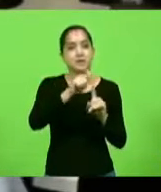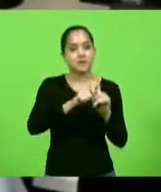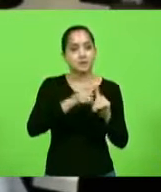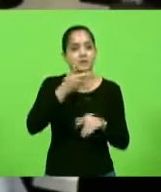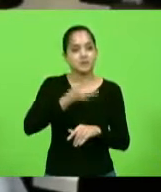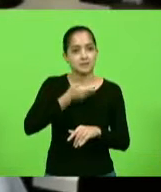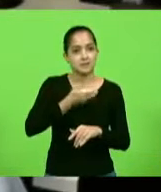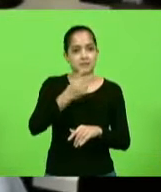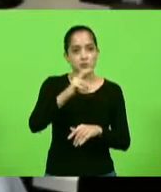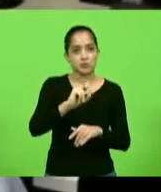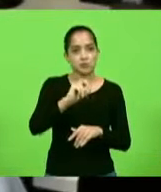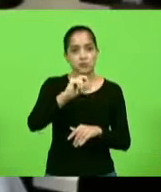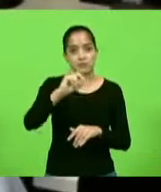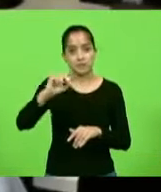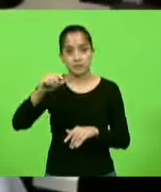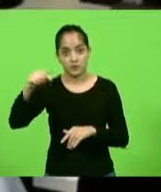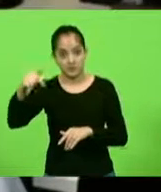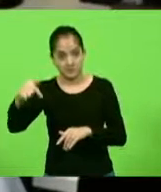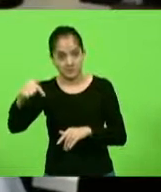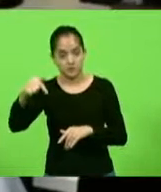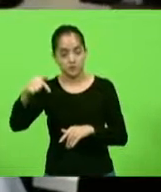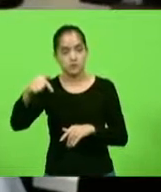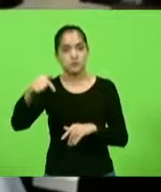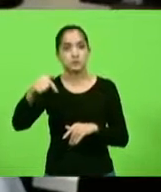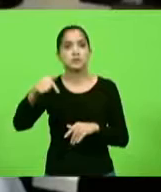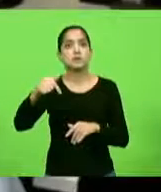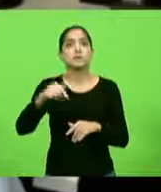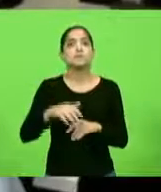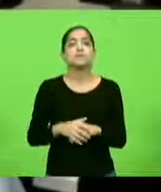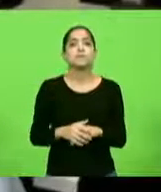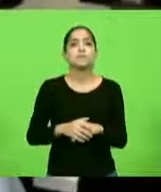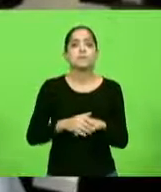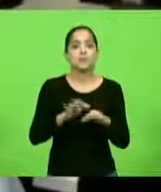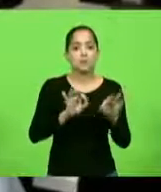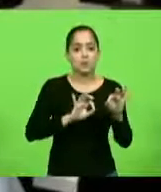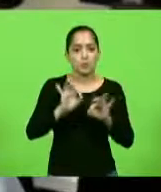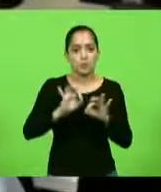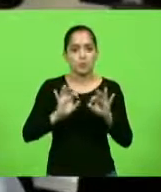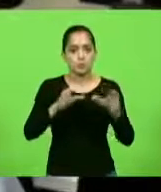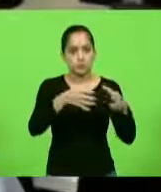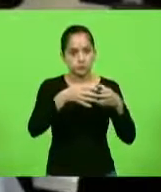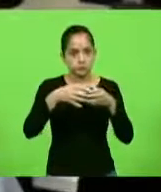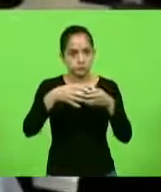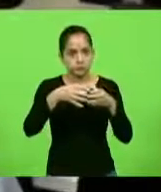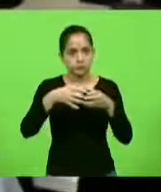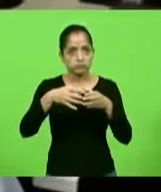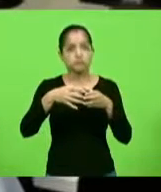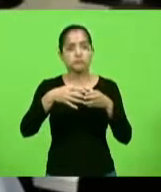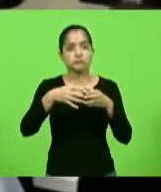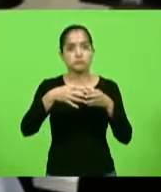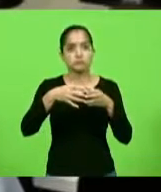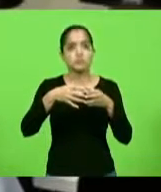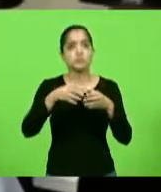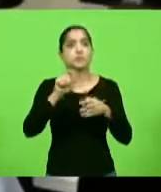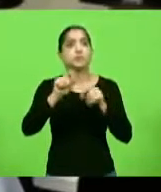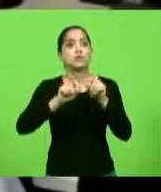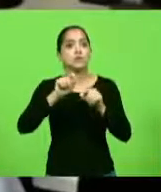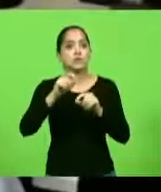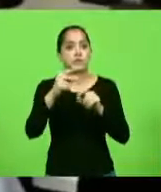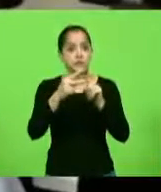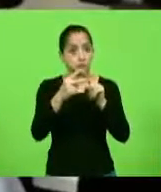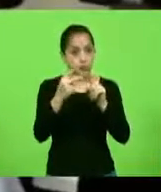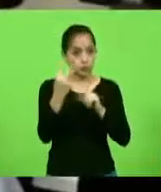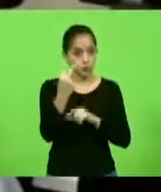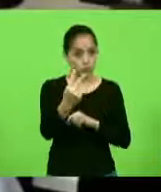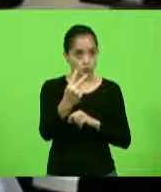a Assembleia Geral da ONU, no caso da Organização das Nações Unidas, designou 2 de abril